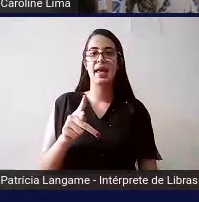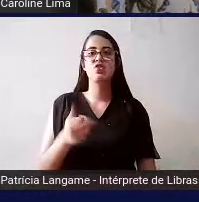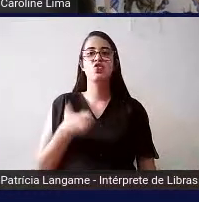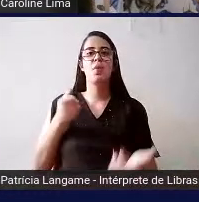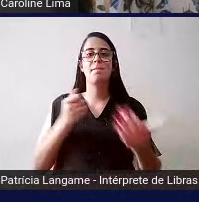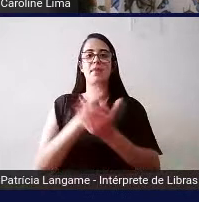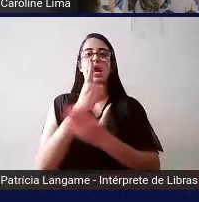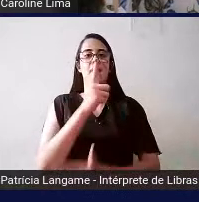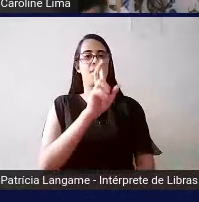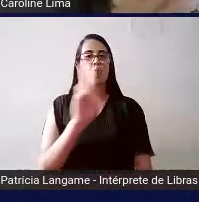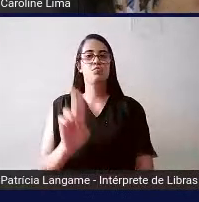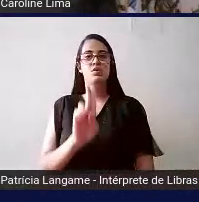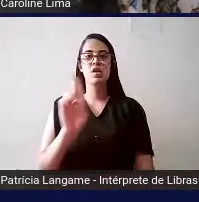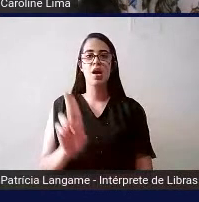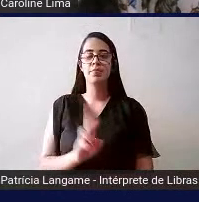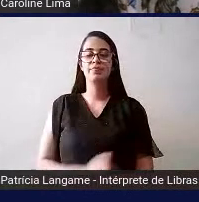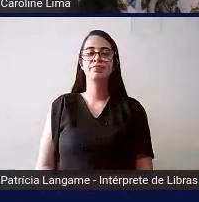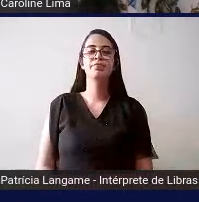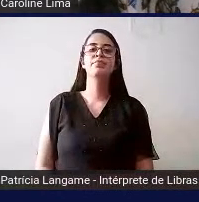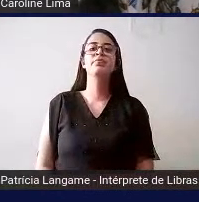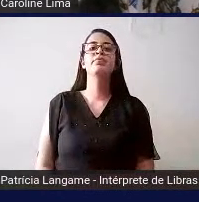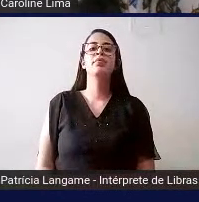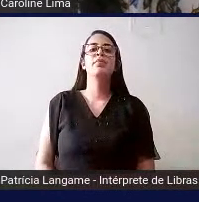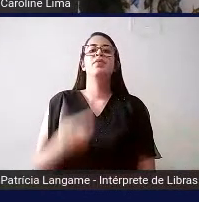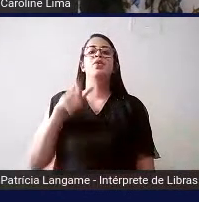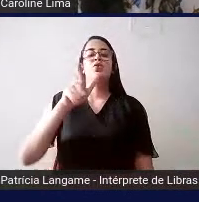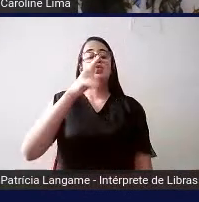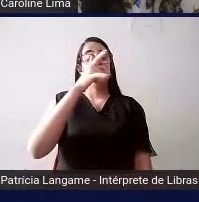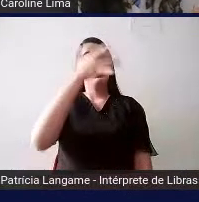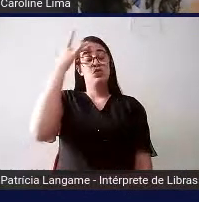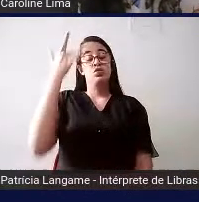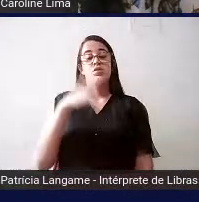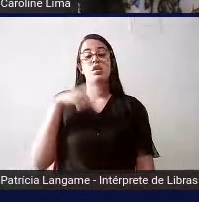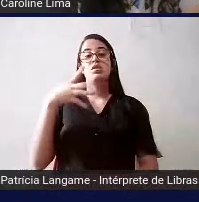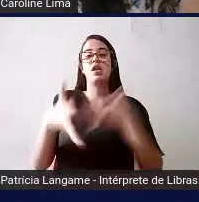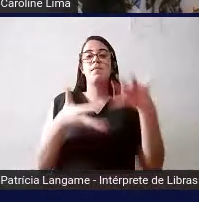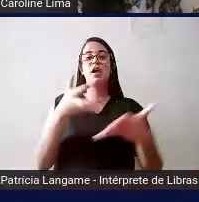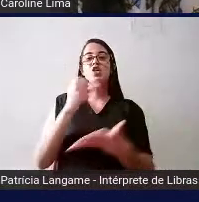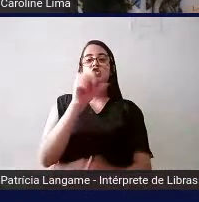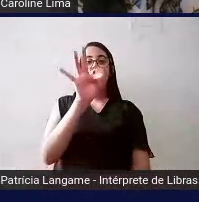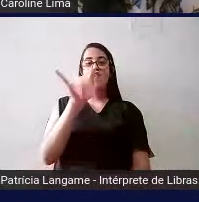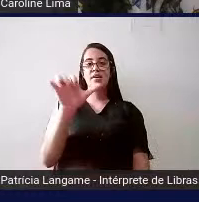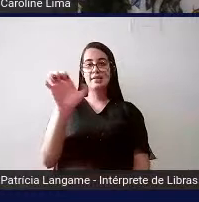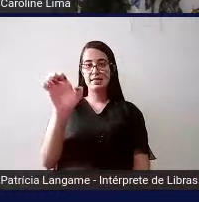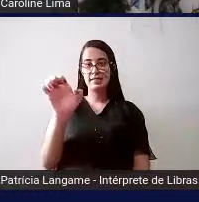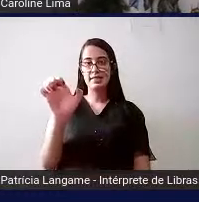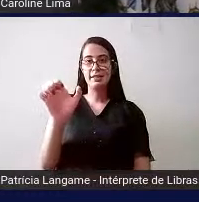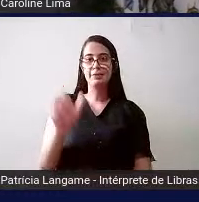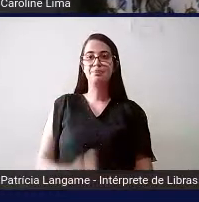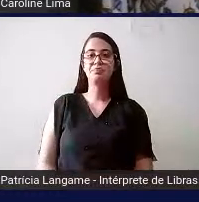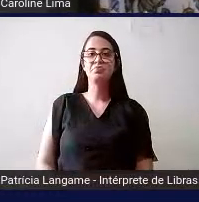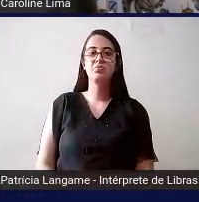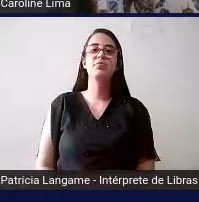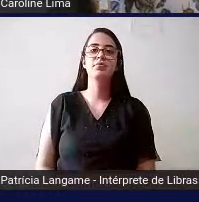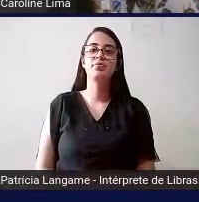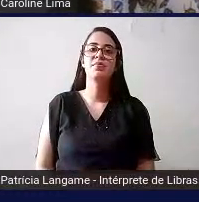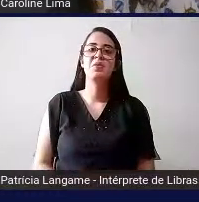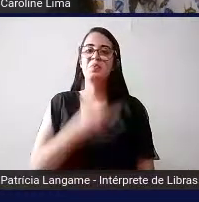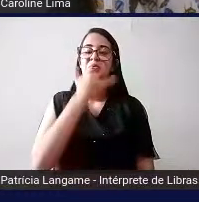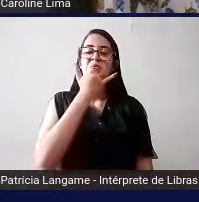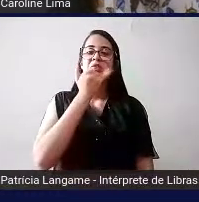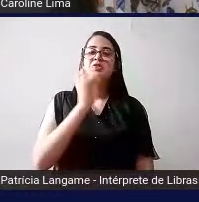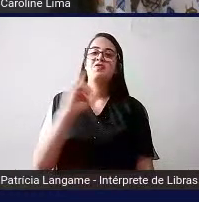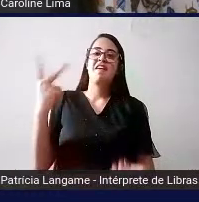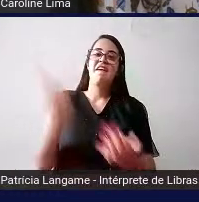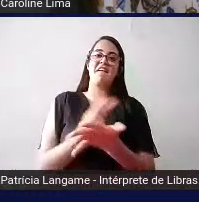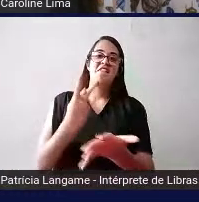utilizar e outras pessoas têm o Libras Office eu não sei Libre Office eu não sei se é Libre ou Libre Office tá me perdoem se eu estiver errando a